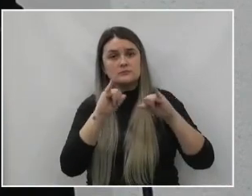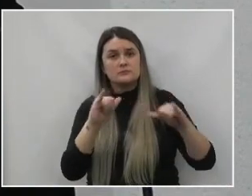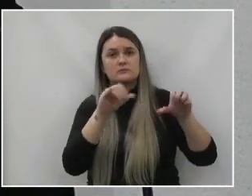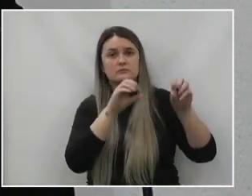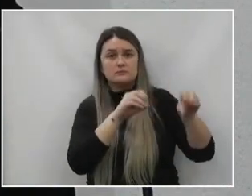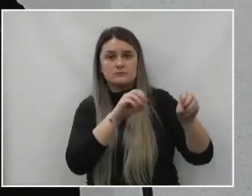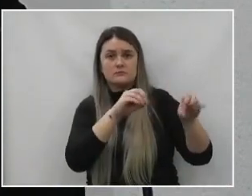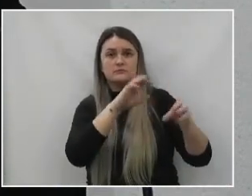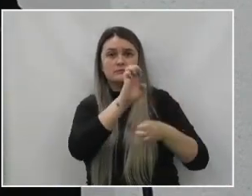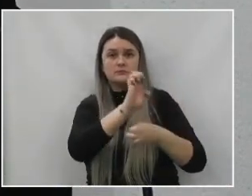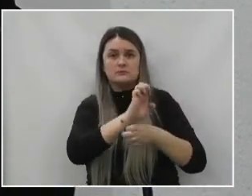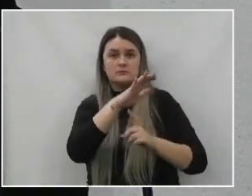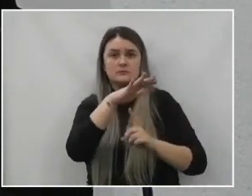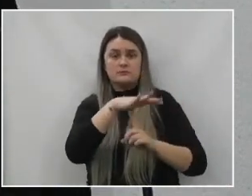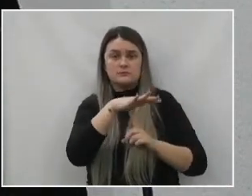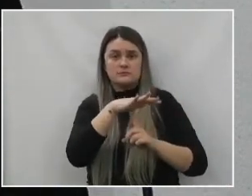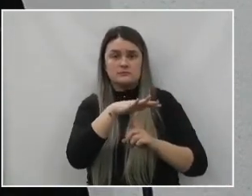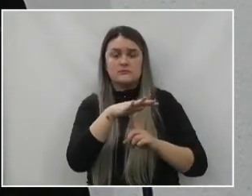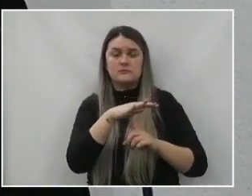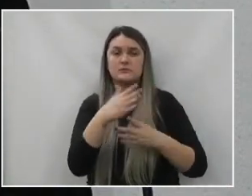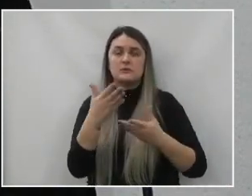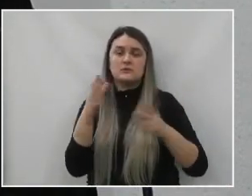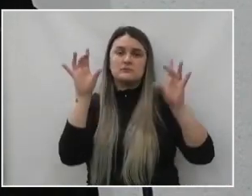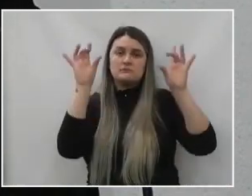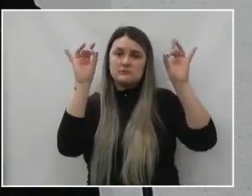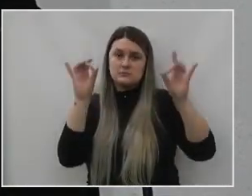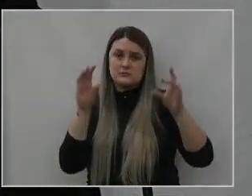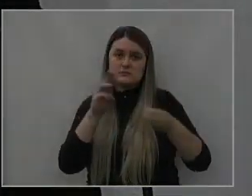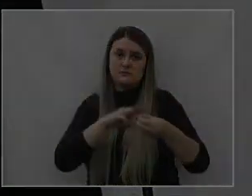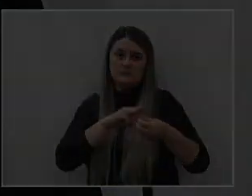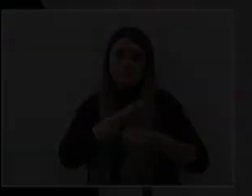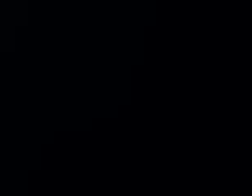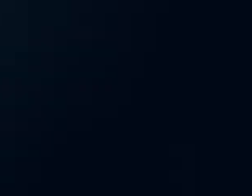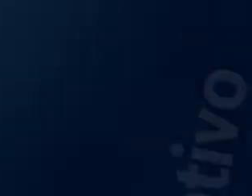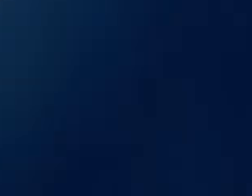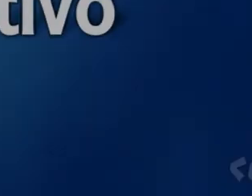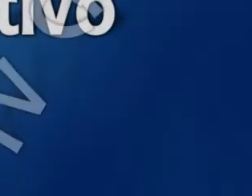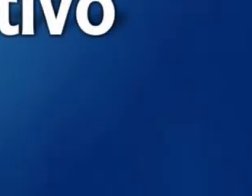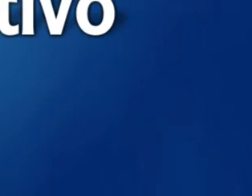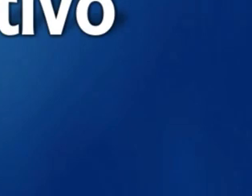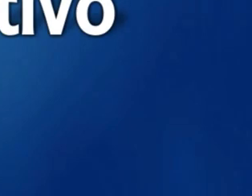educação do Estado do Paraná, de forma especial a de União da Vitória. Meu muito obrigado.